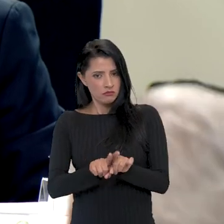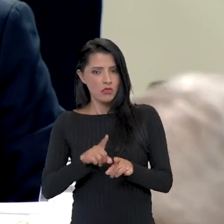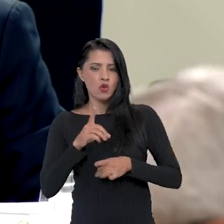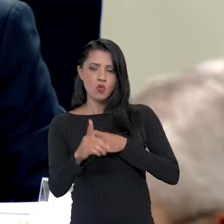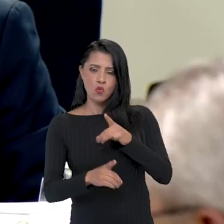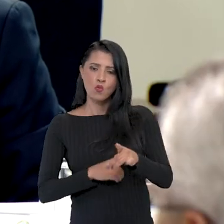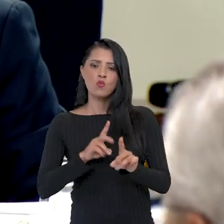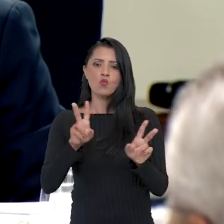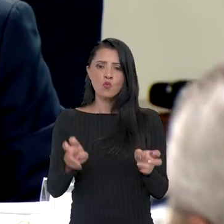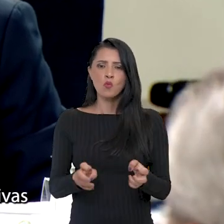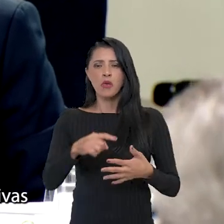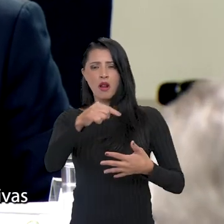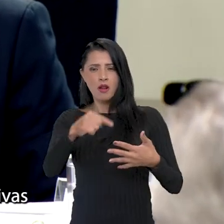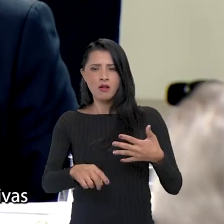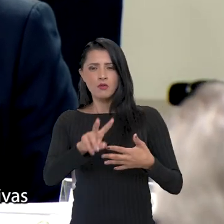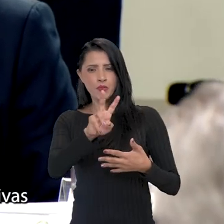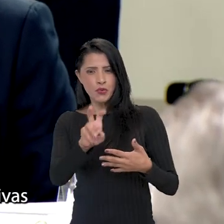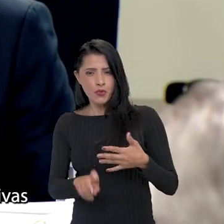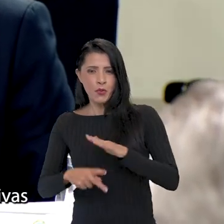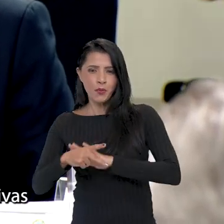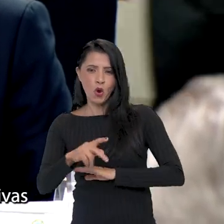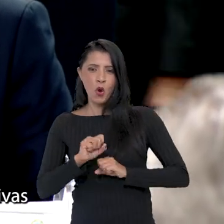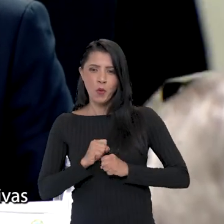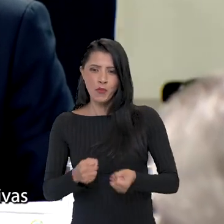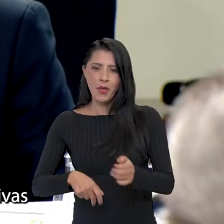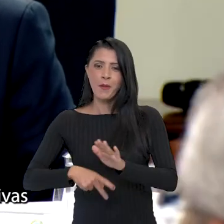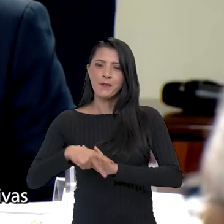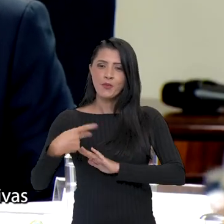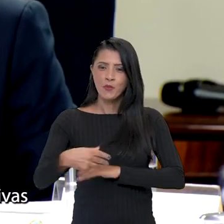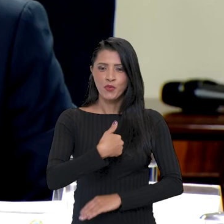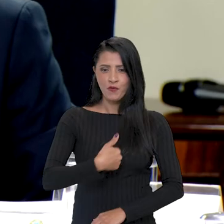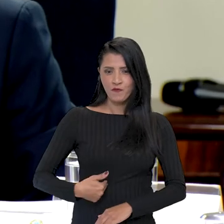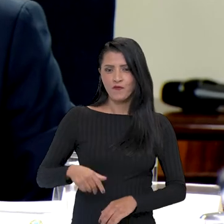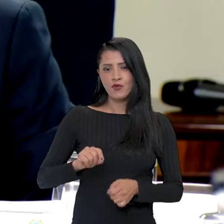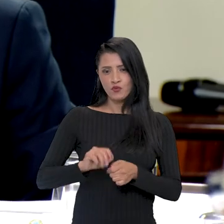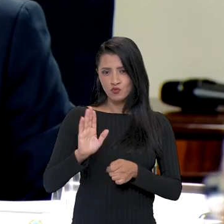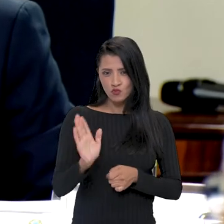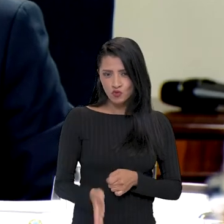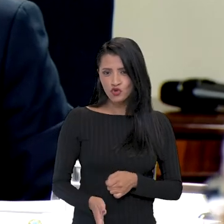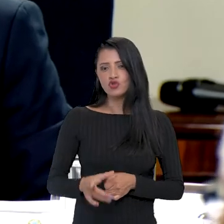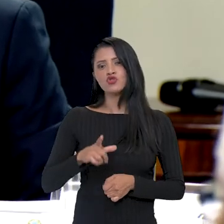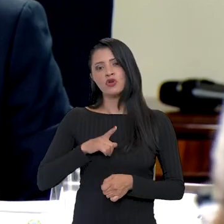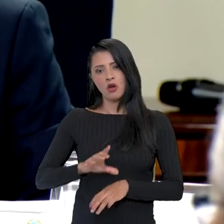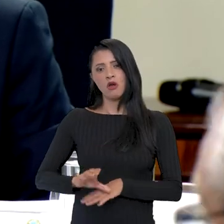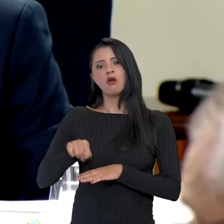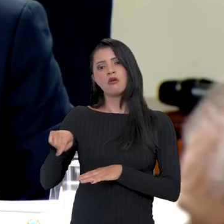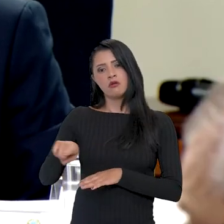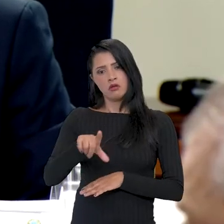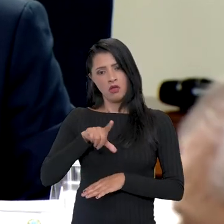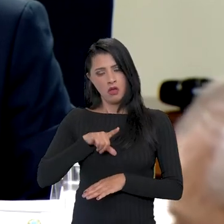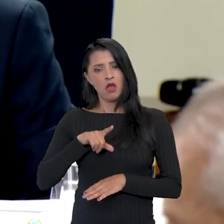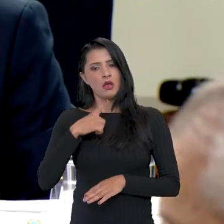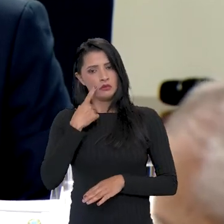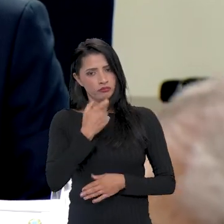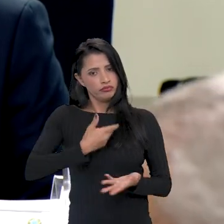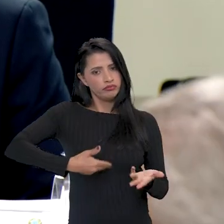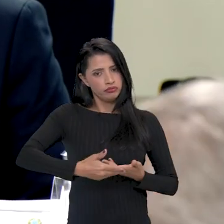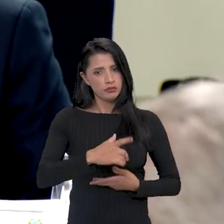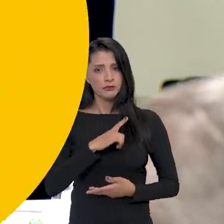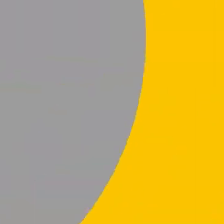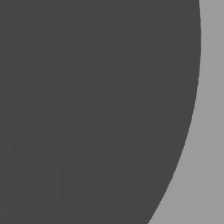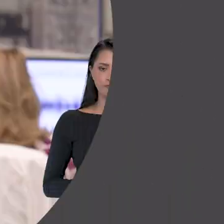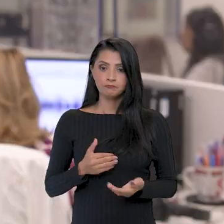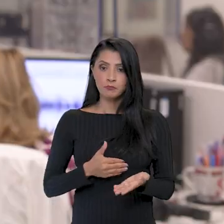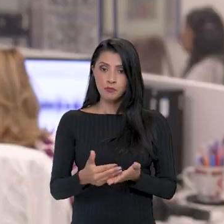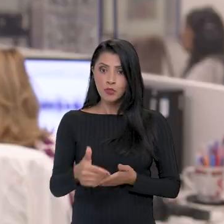mas também um diálogo sobre um conjunto de temas, de iniciativas que o governo já tomou, que o Conselho certamente tem muito